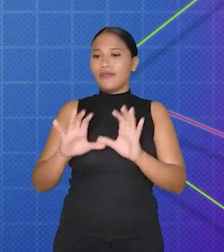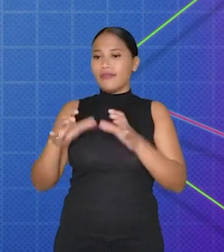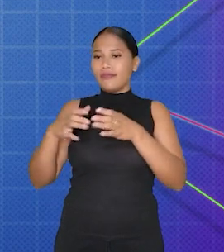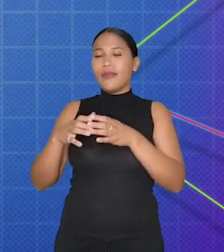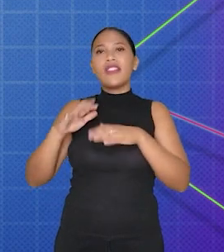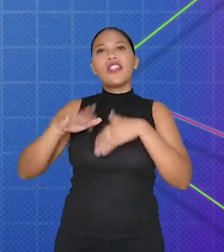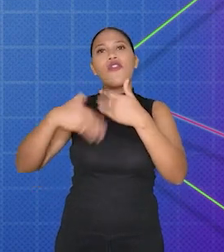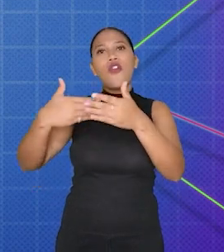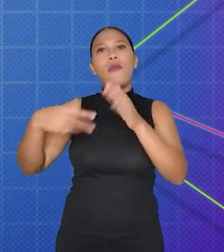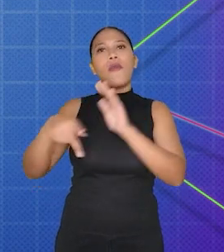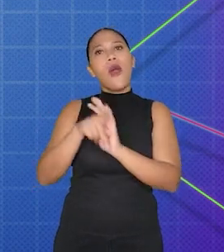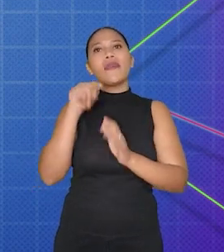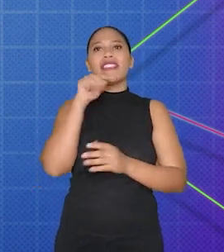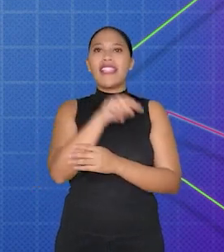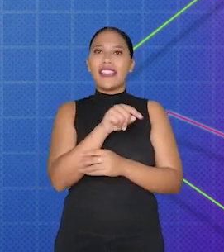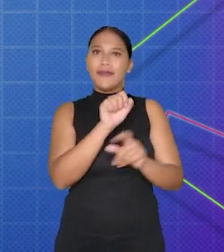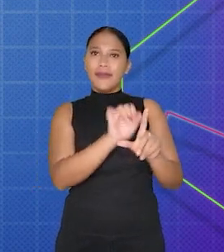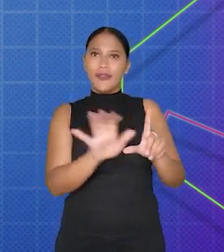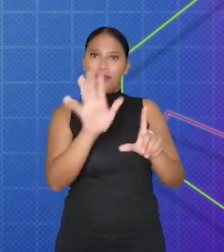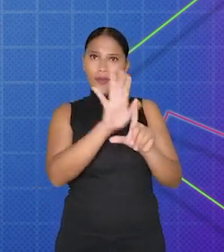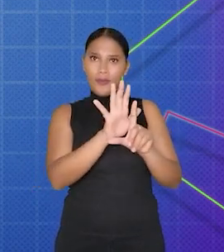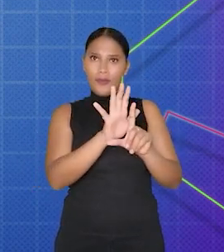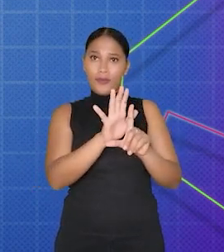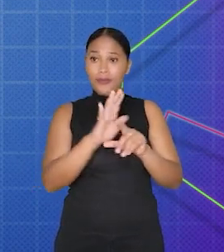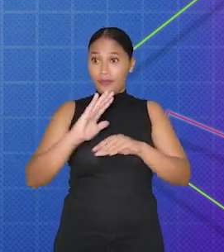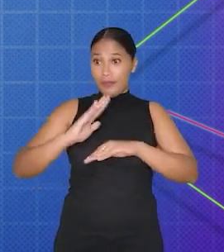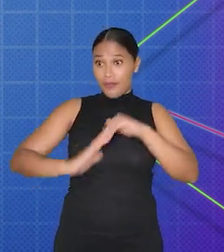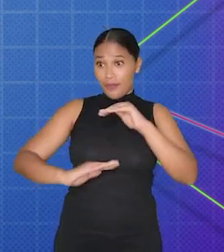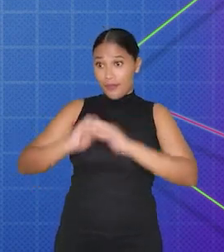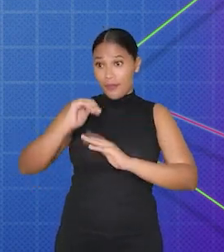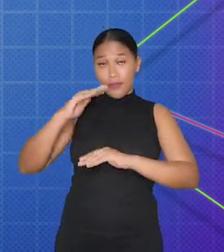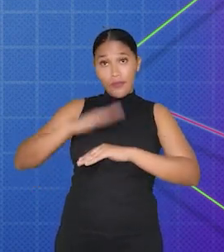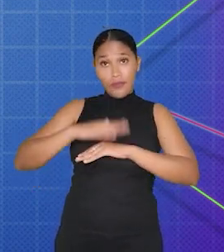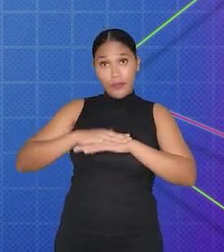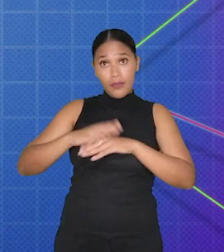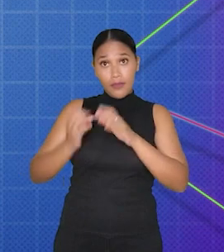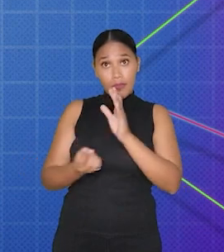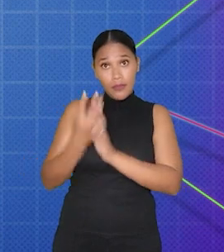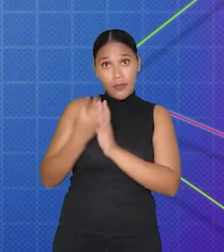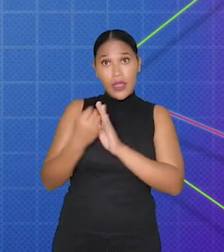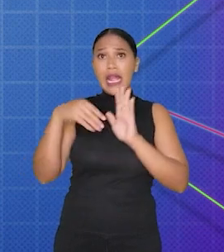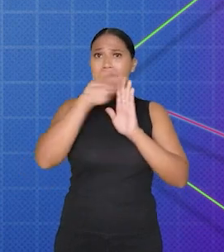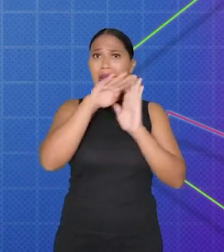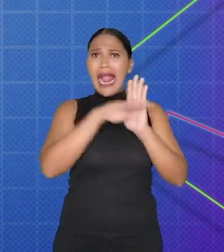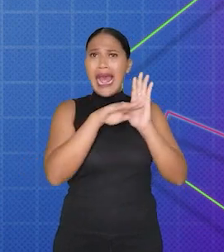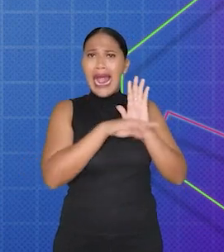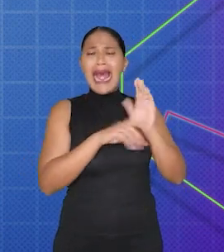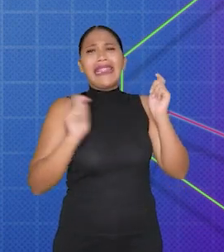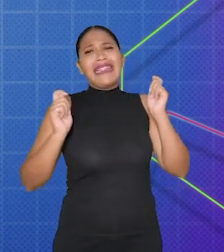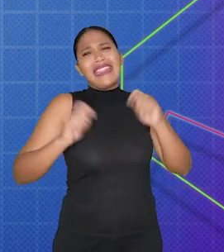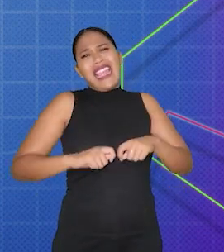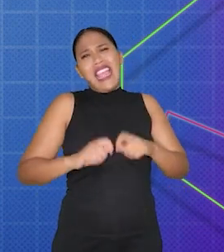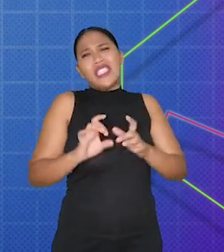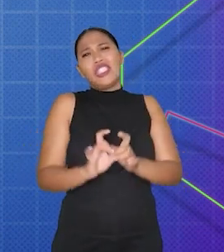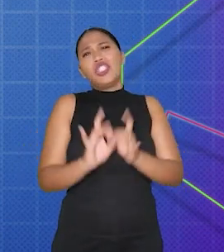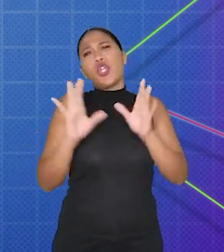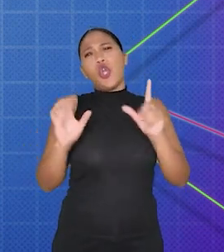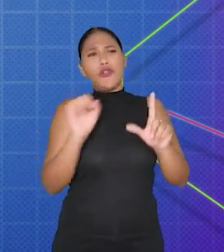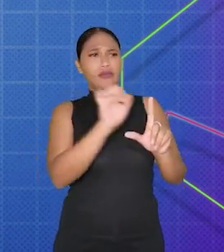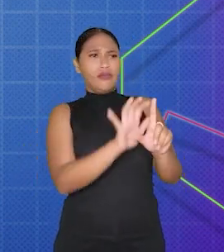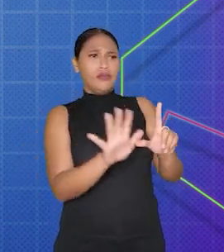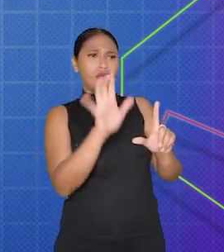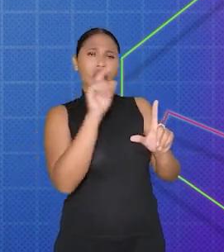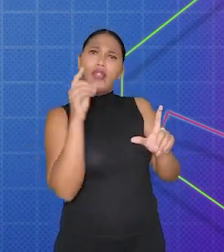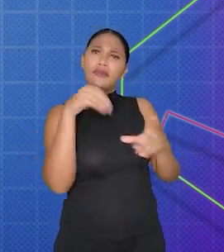na comunidade de desenvolvedores do Construct 2. Os desenvolvedores podem explorar a lista completa de plugins disponíveis na